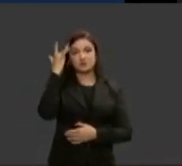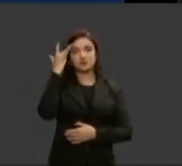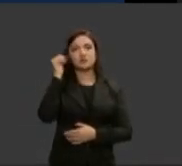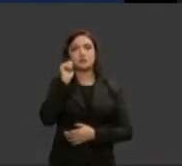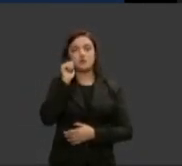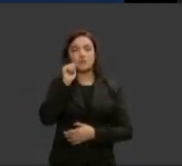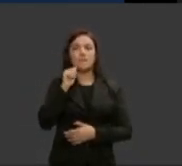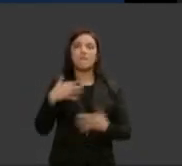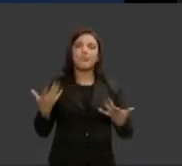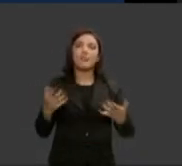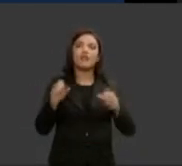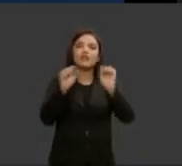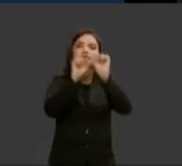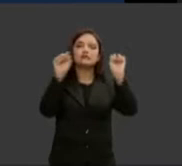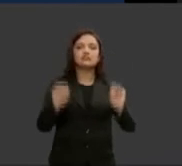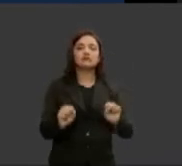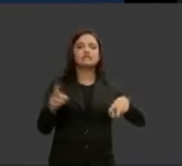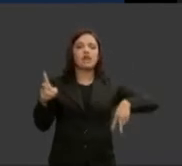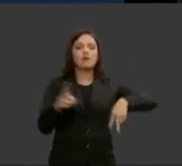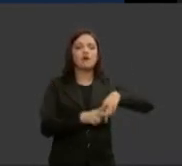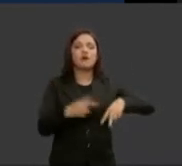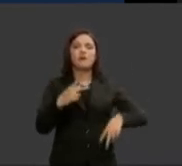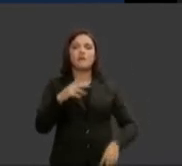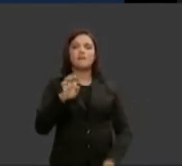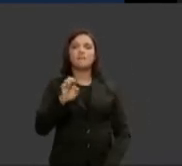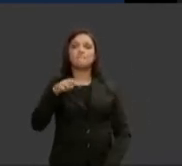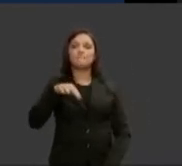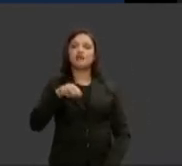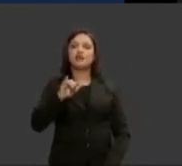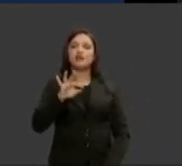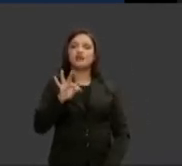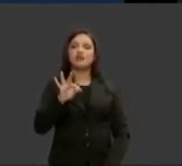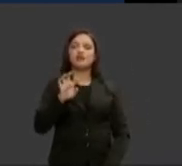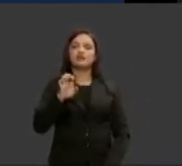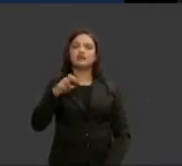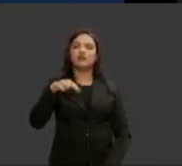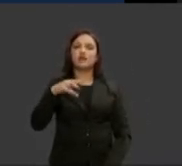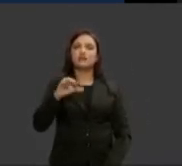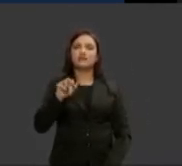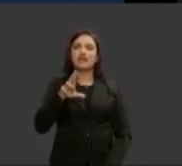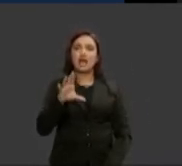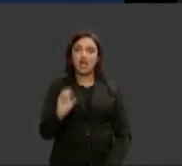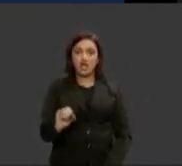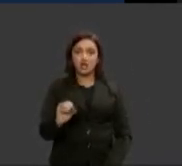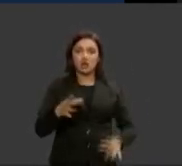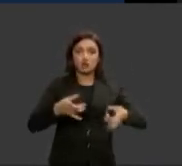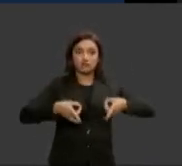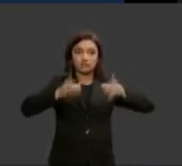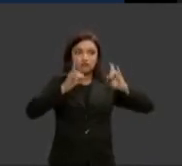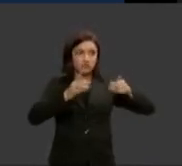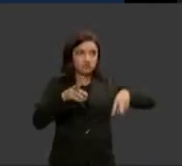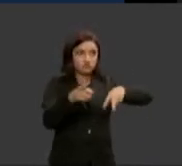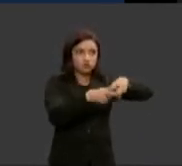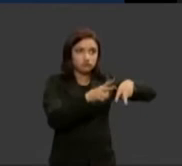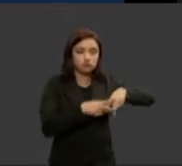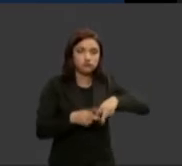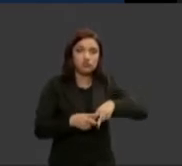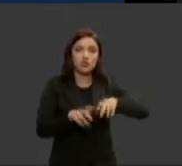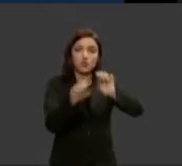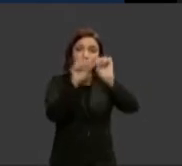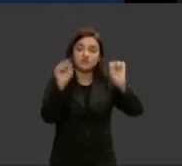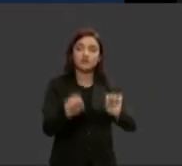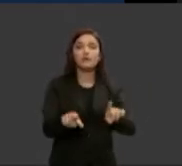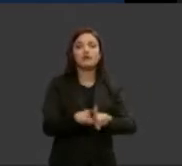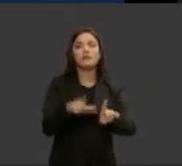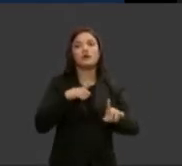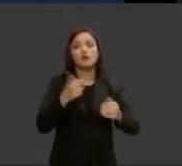penitenciário nós não estamos falando apenas da segurança prisional no sistema o estado também tem a obrigação de prestar as